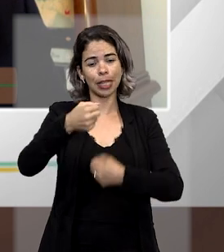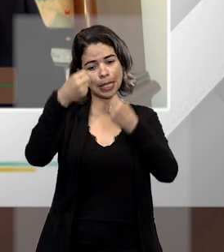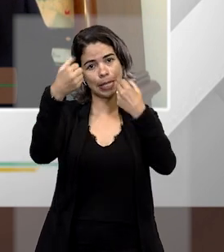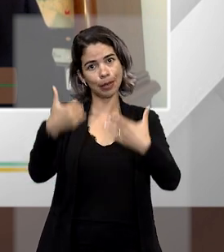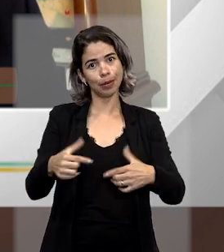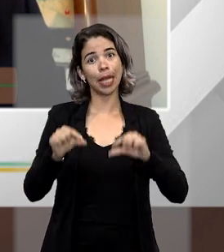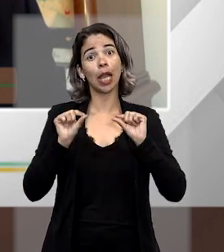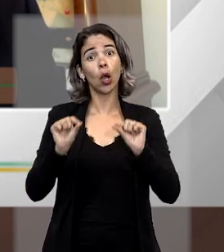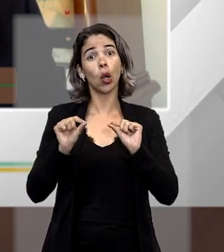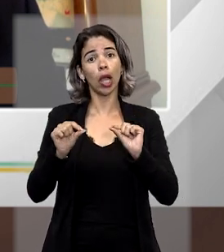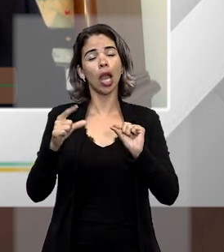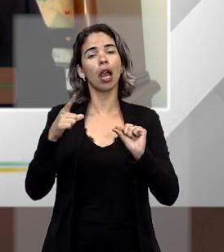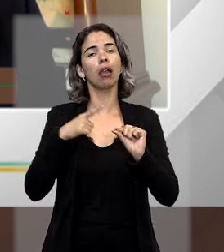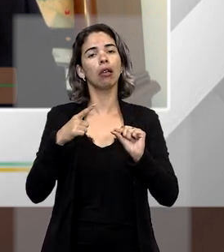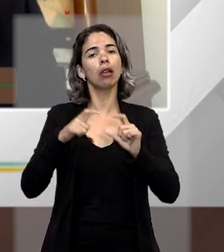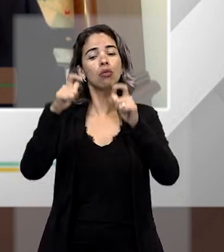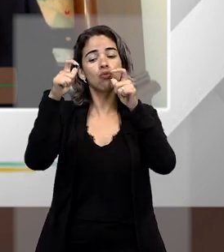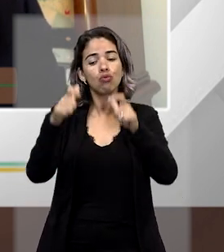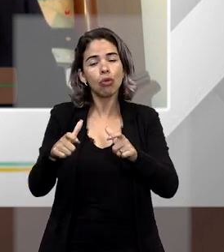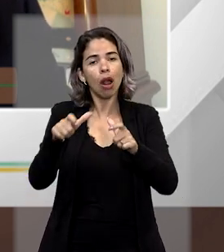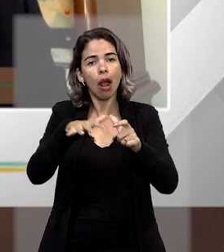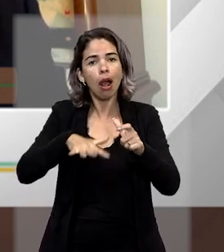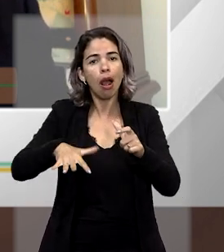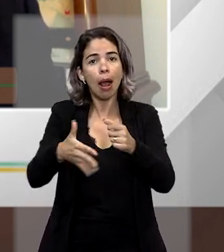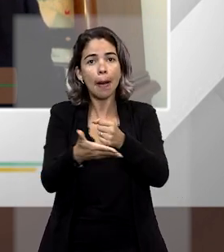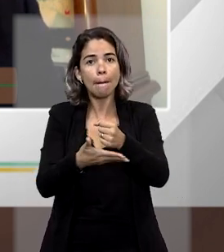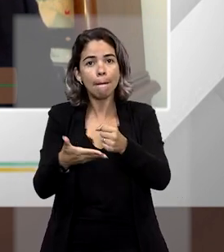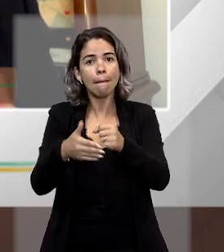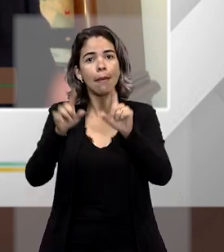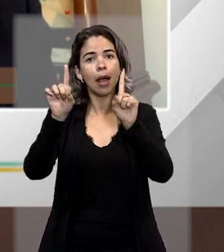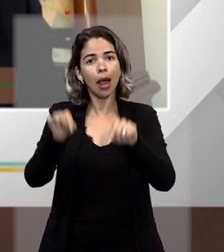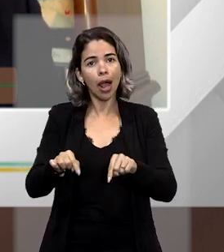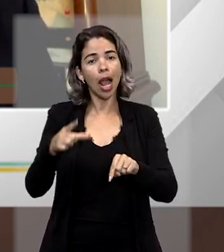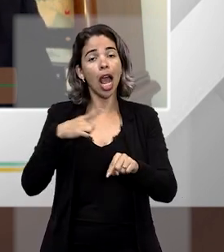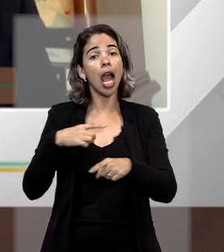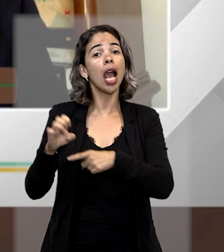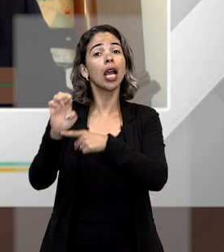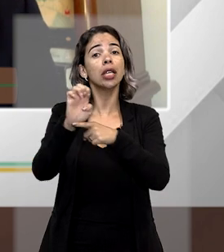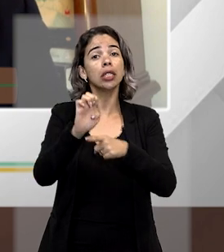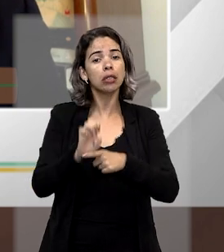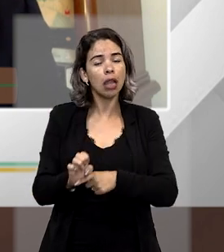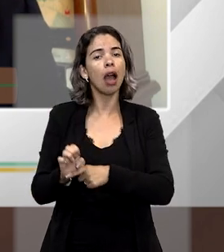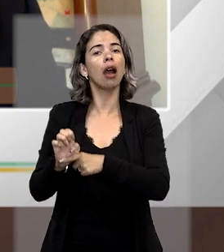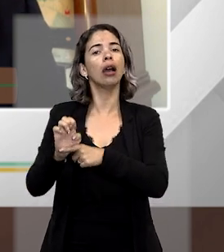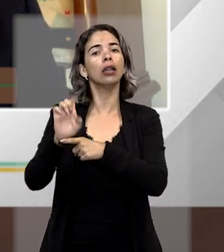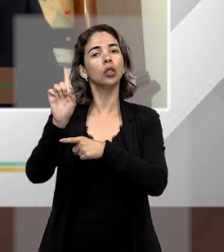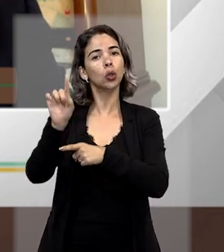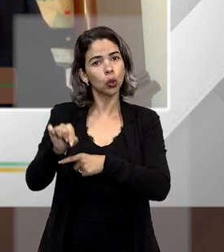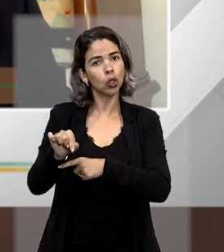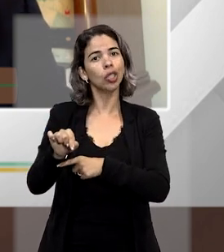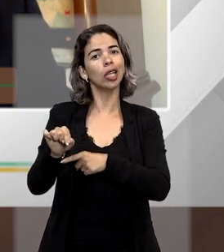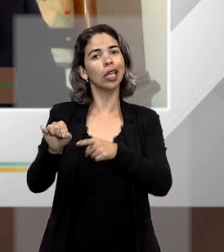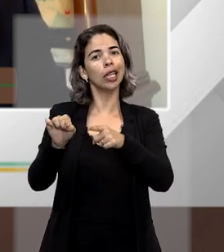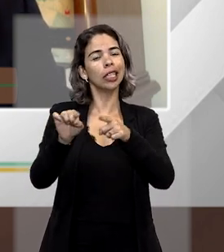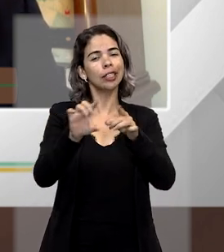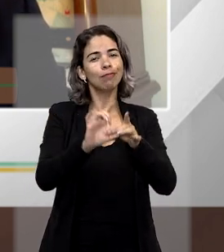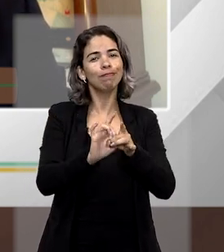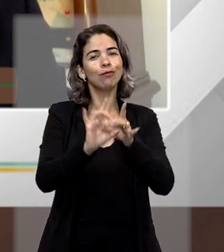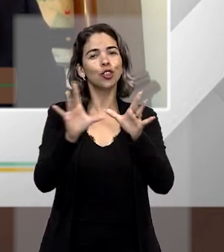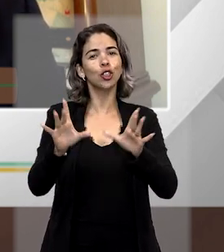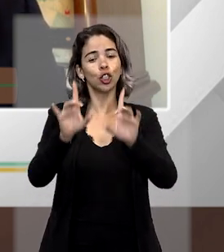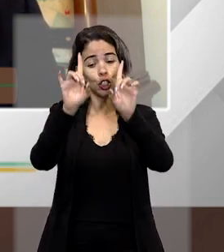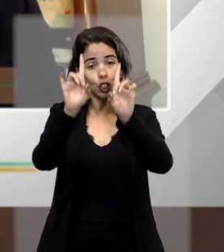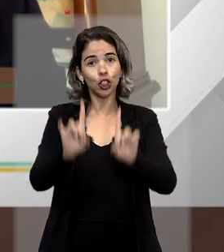fala que a nossa República se constitui num Estado